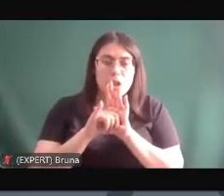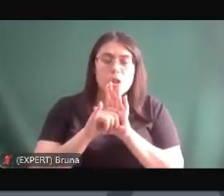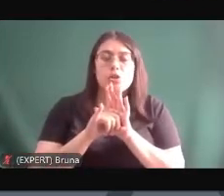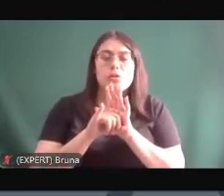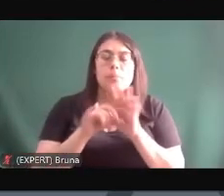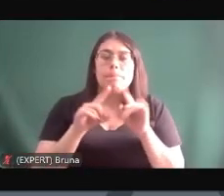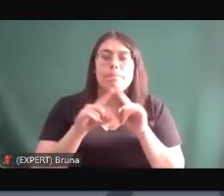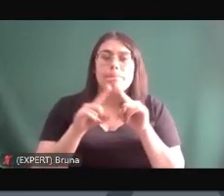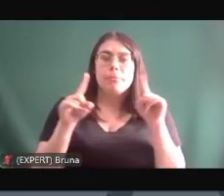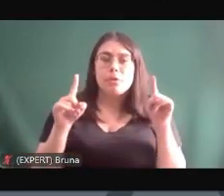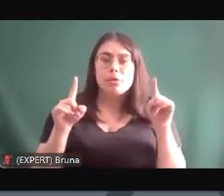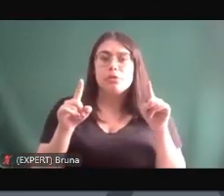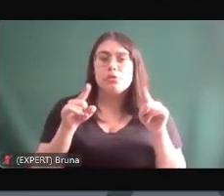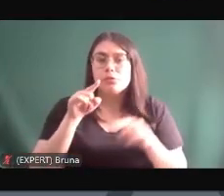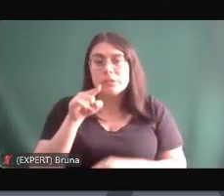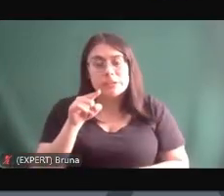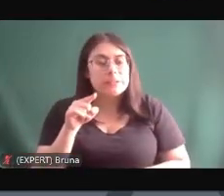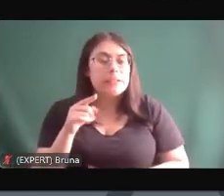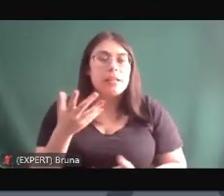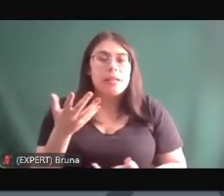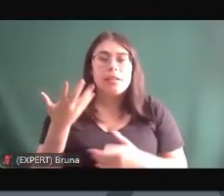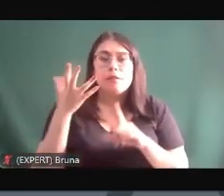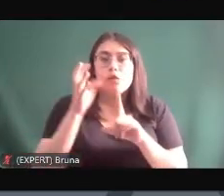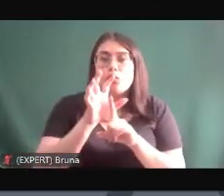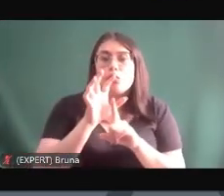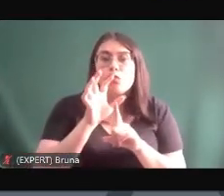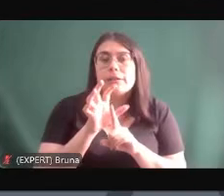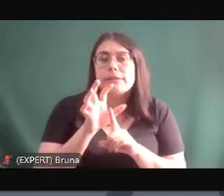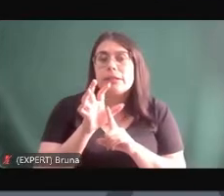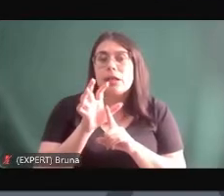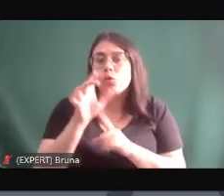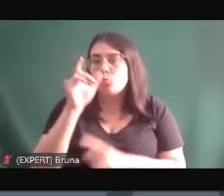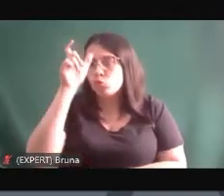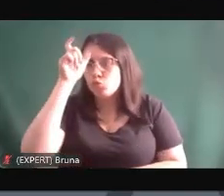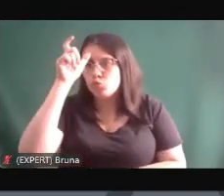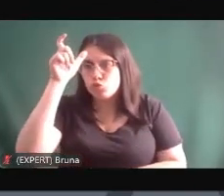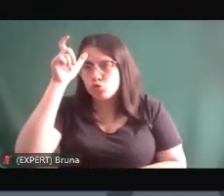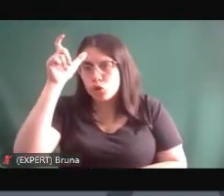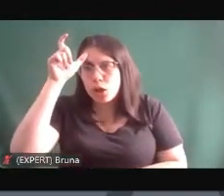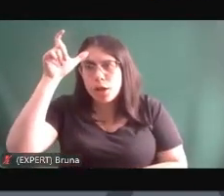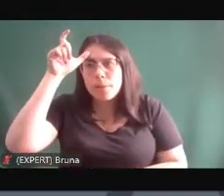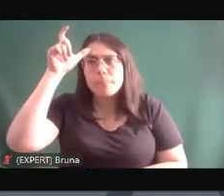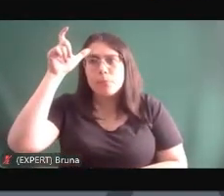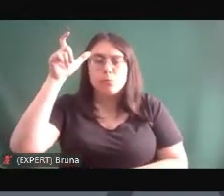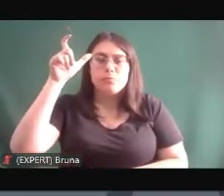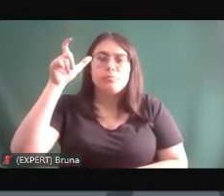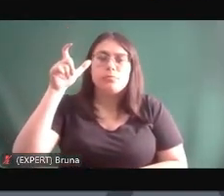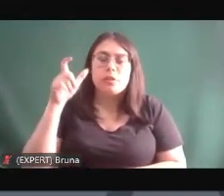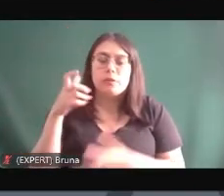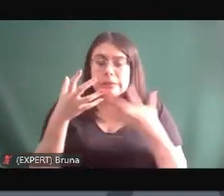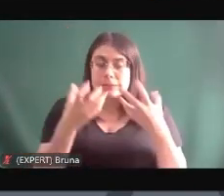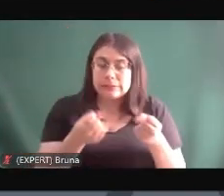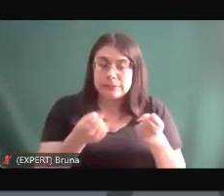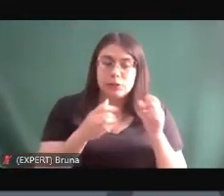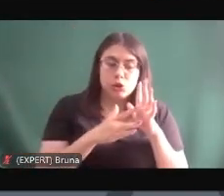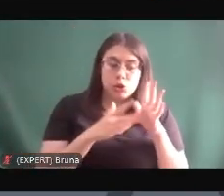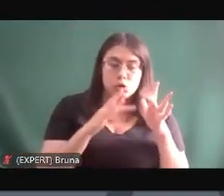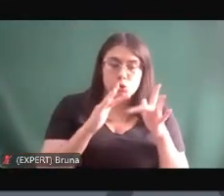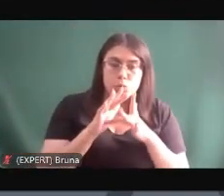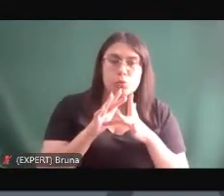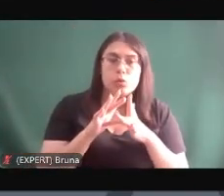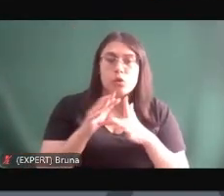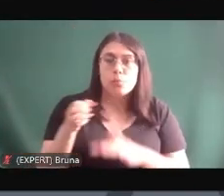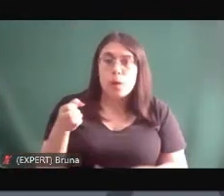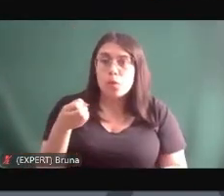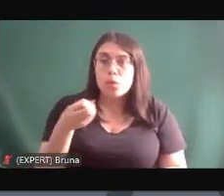você estava sendo influenciado pelo diabo e a partir do momento que você aceita Jesus você renasce numa nova